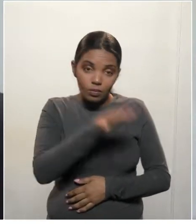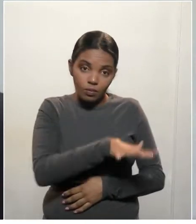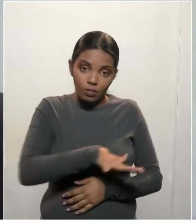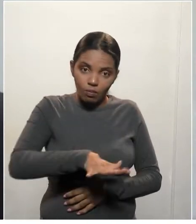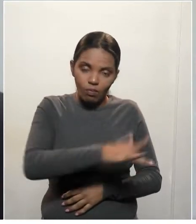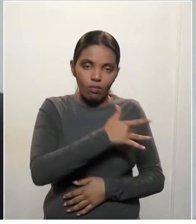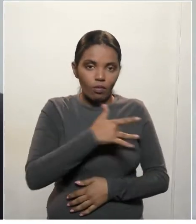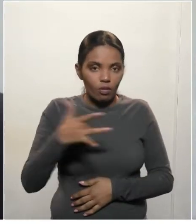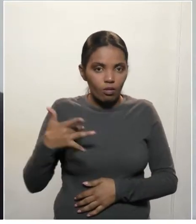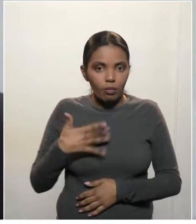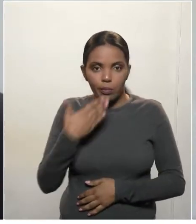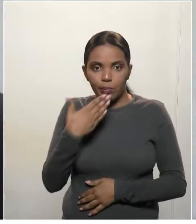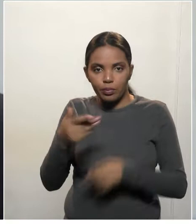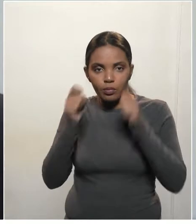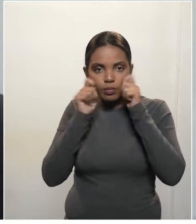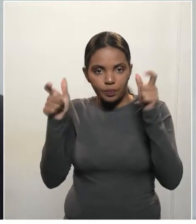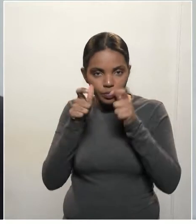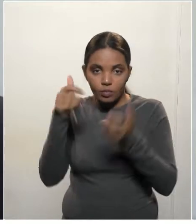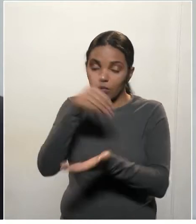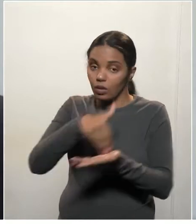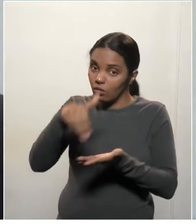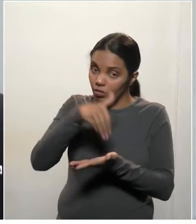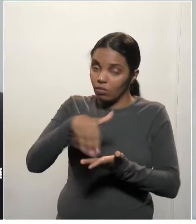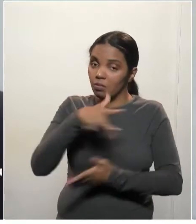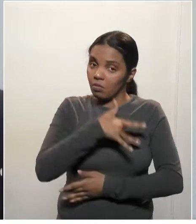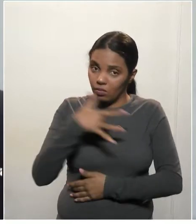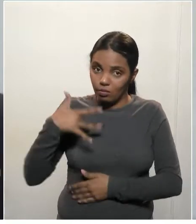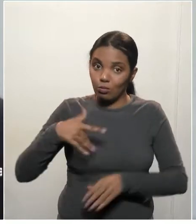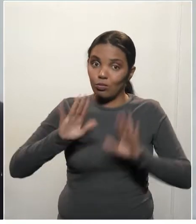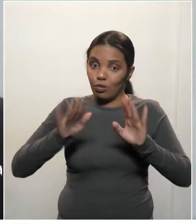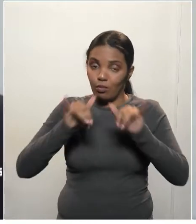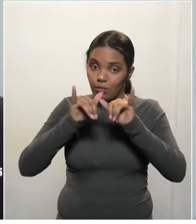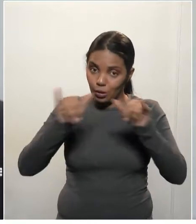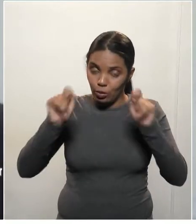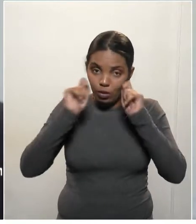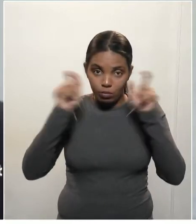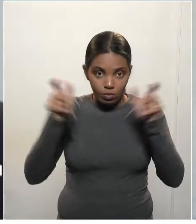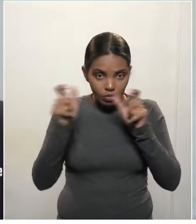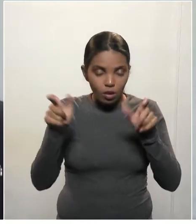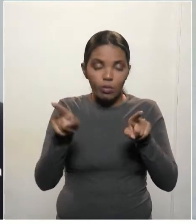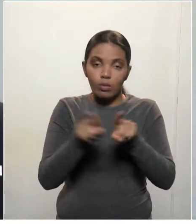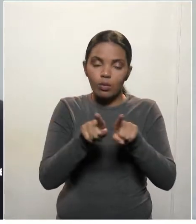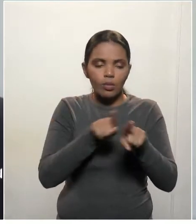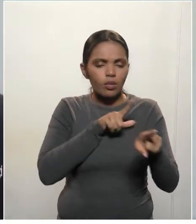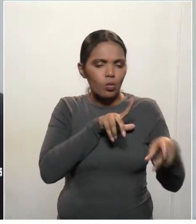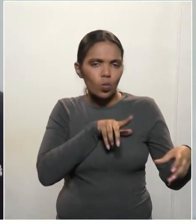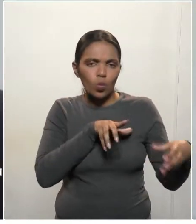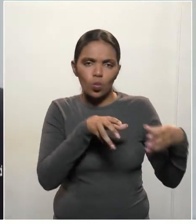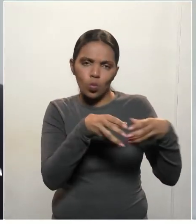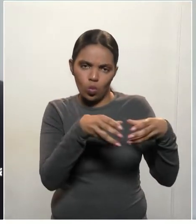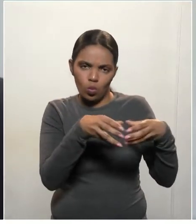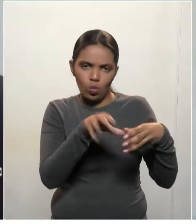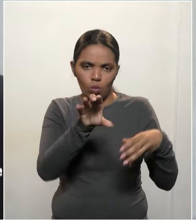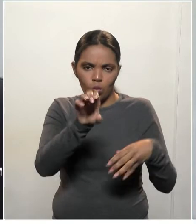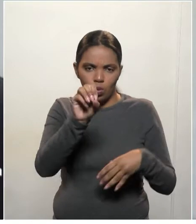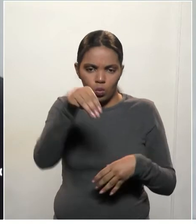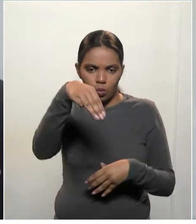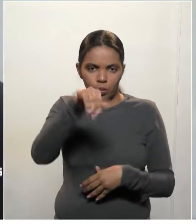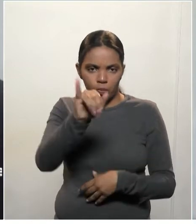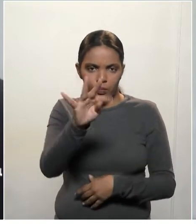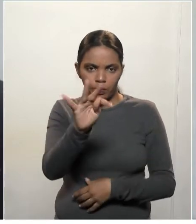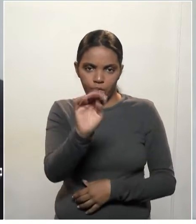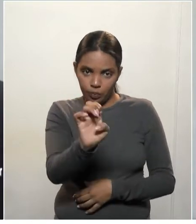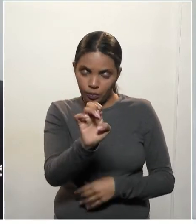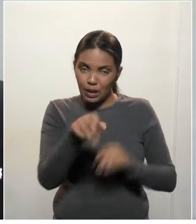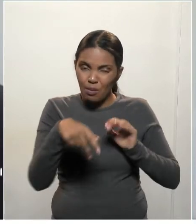nosso Estado, pela própria Secretaria do Estado da Saúde e pelo comitê que foi organizado